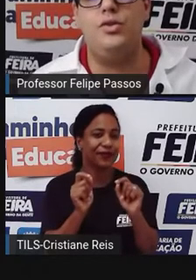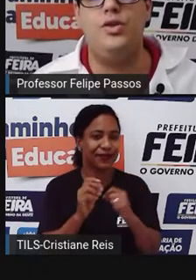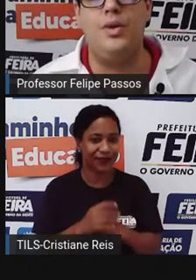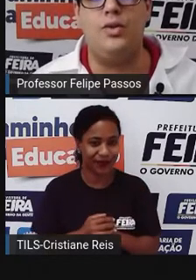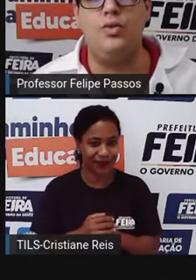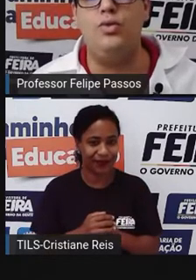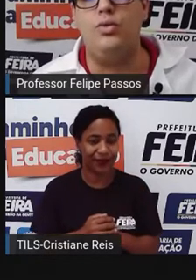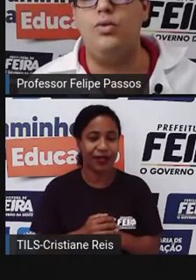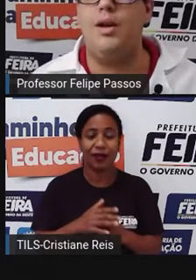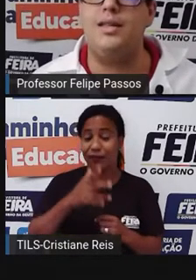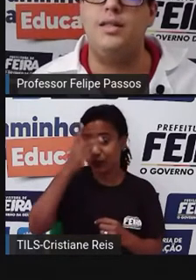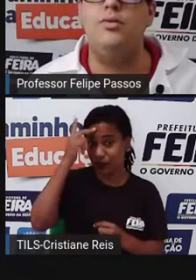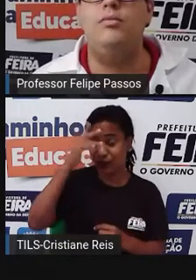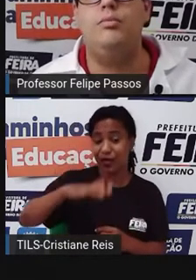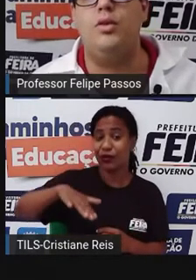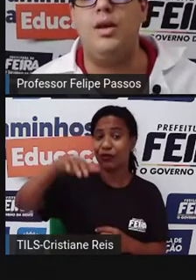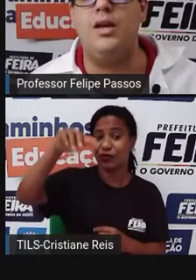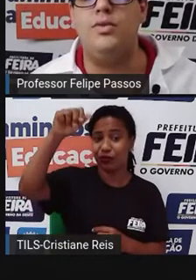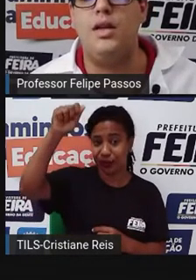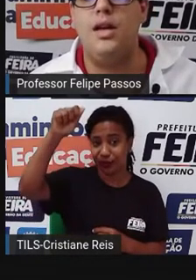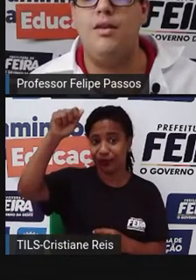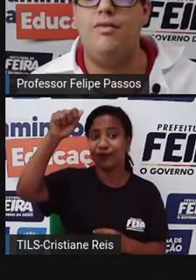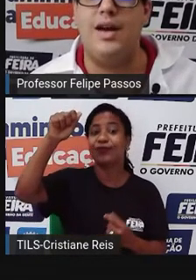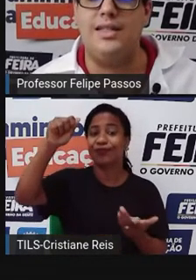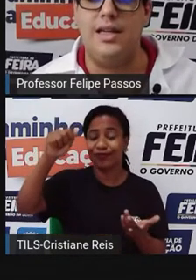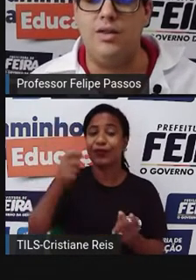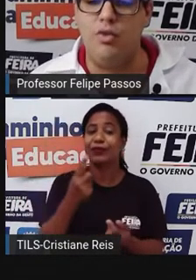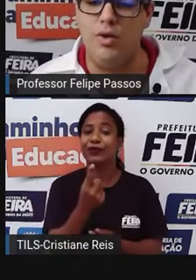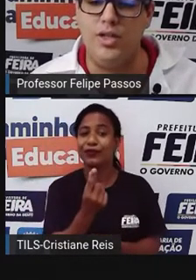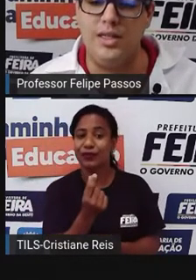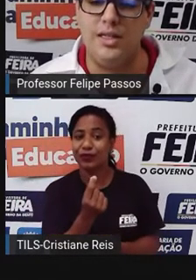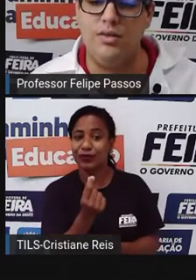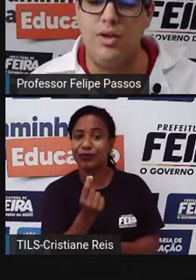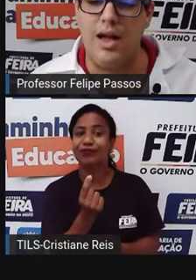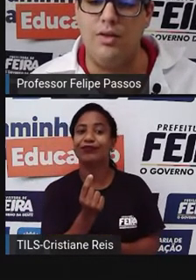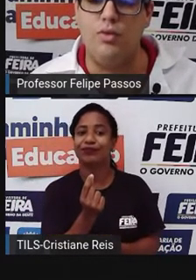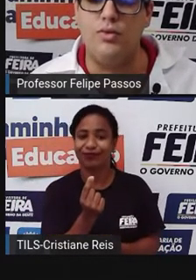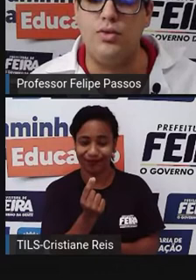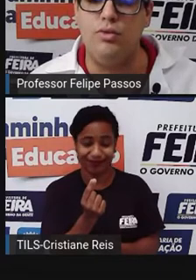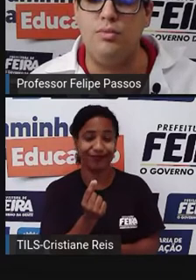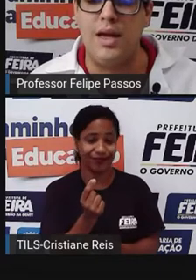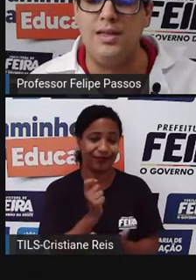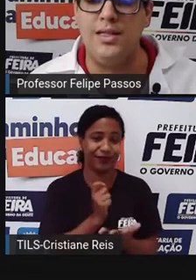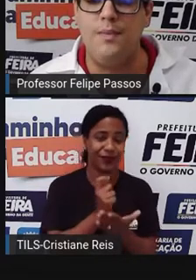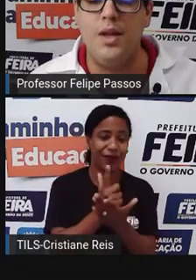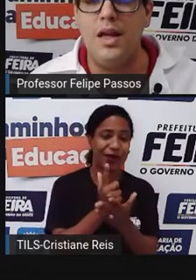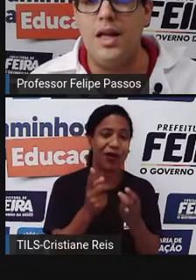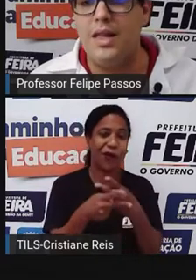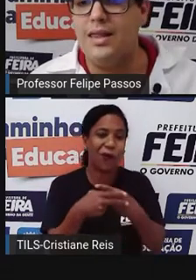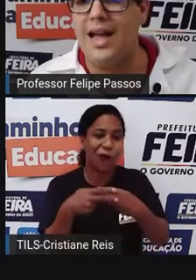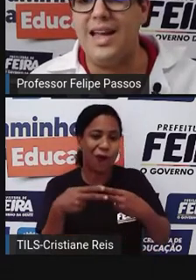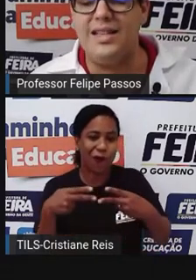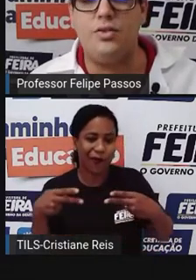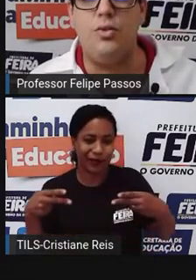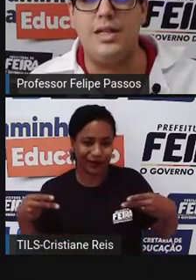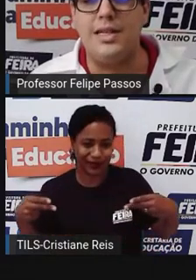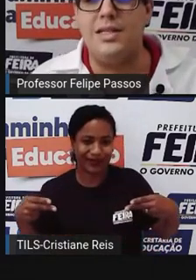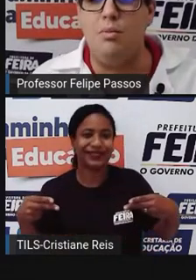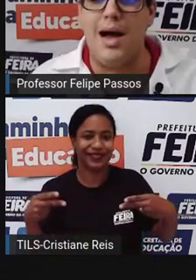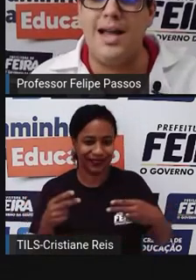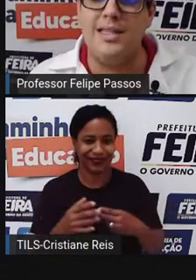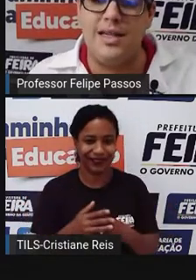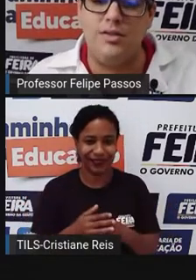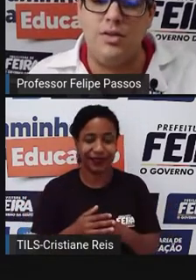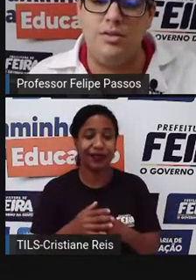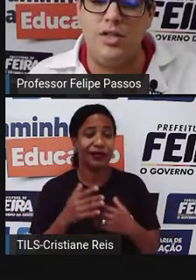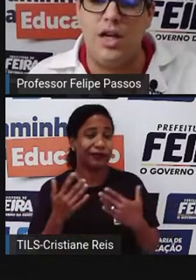gastos de um adulto no Brasil, pelo menos, vai ser, como eu disse, no consumo de bens, naquelas contas que